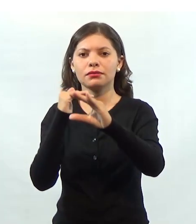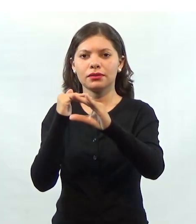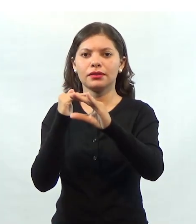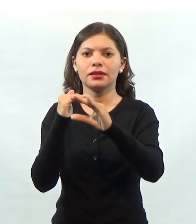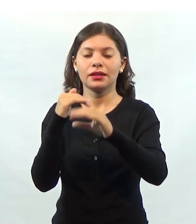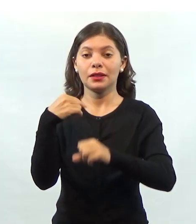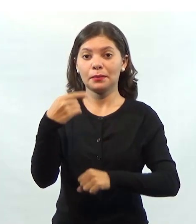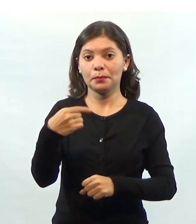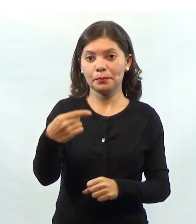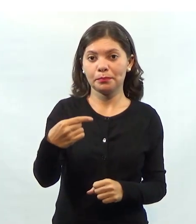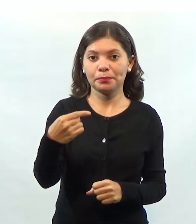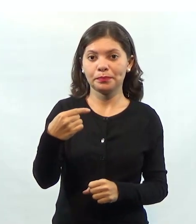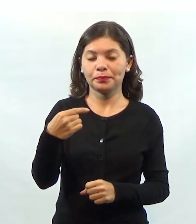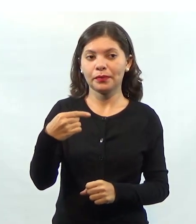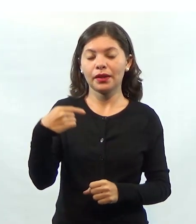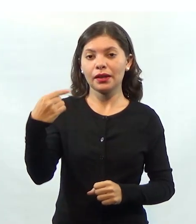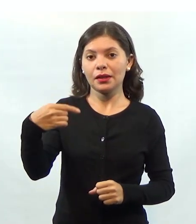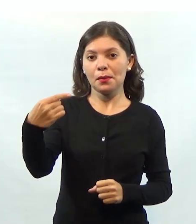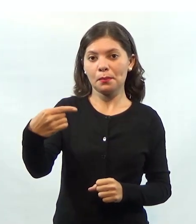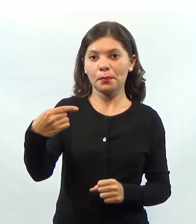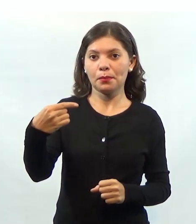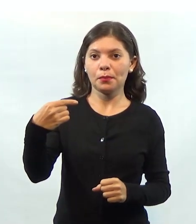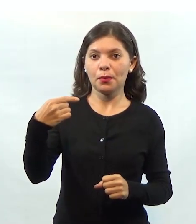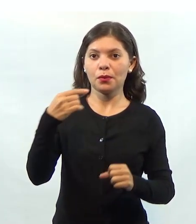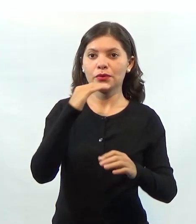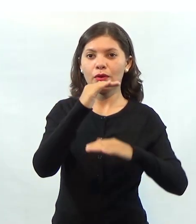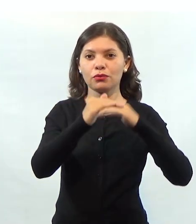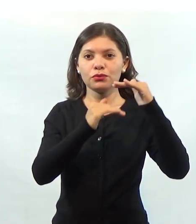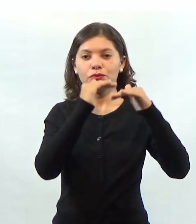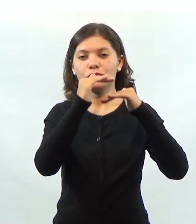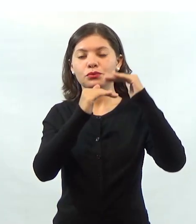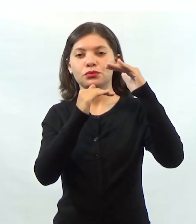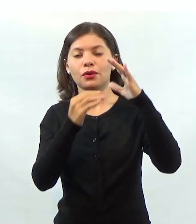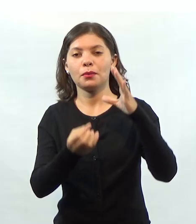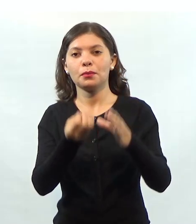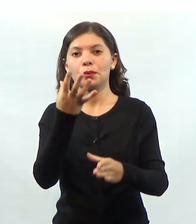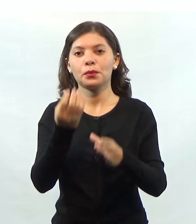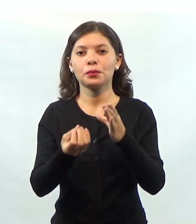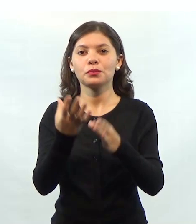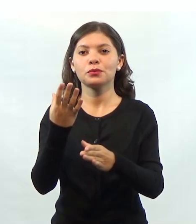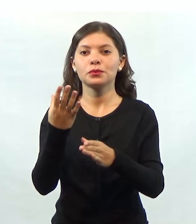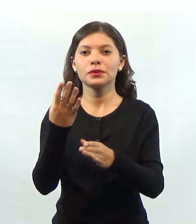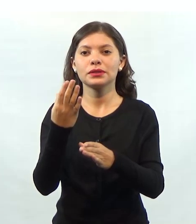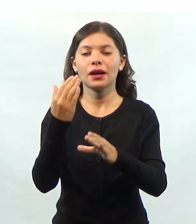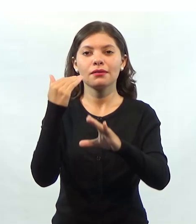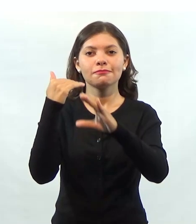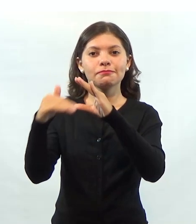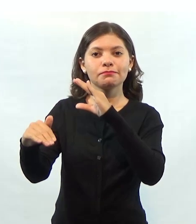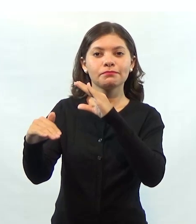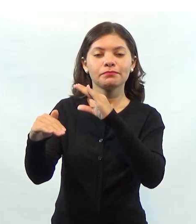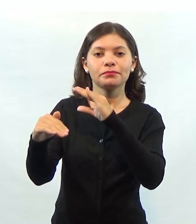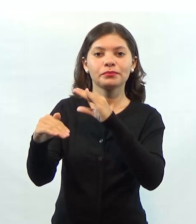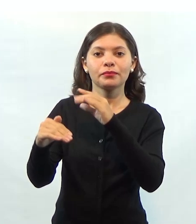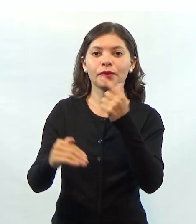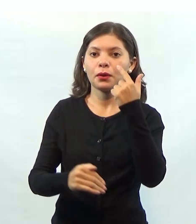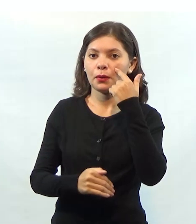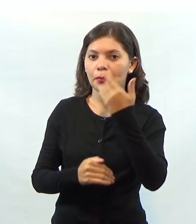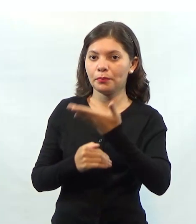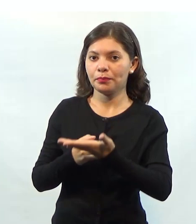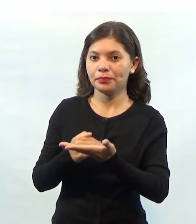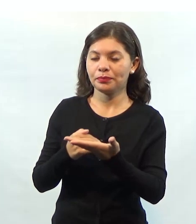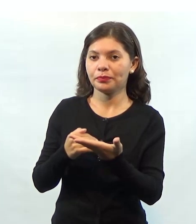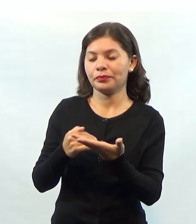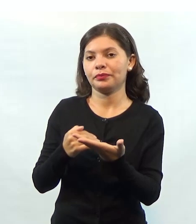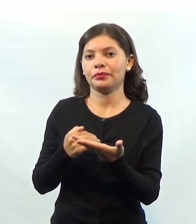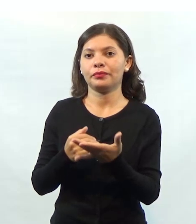E, depois, o processo da entrada, o produz uma saída. Aqui, essa empresa produziu